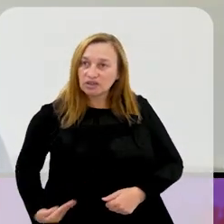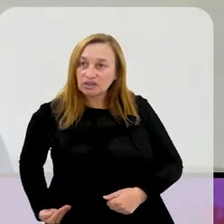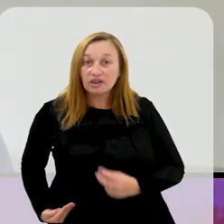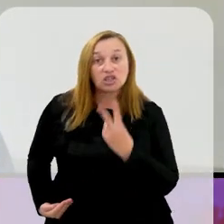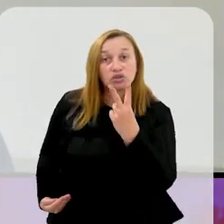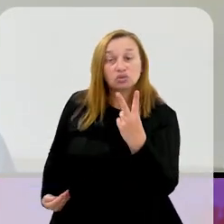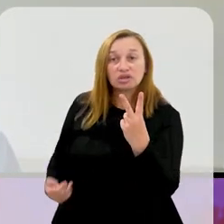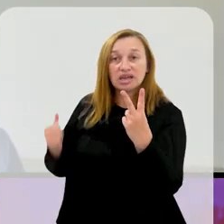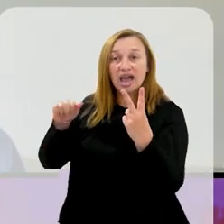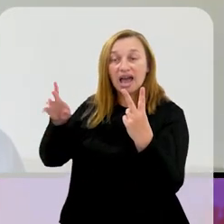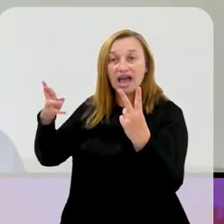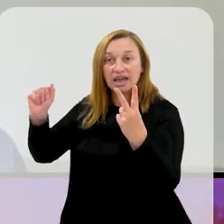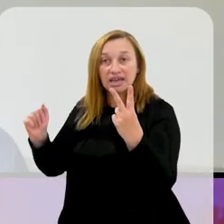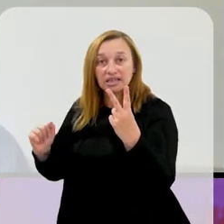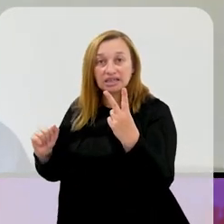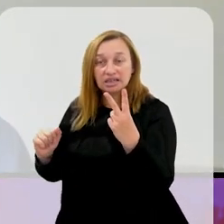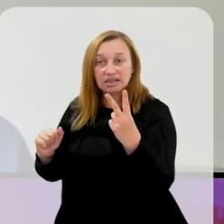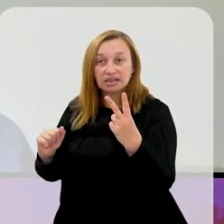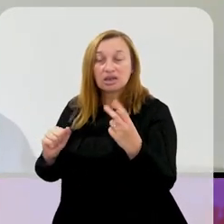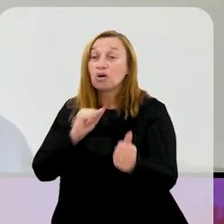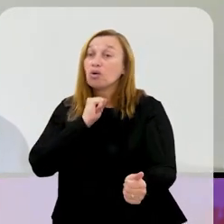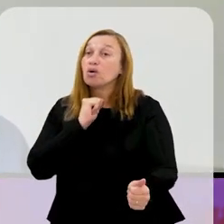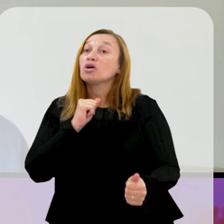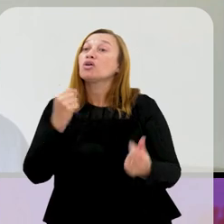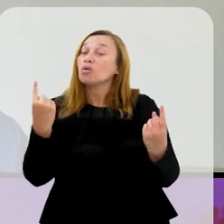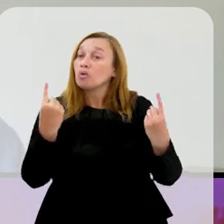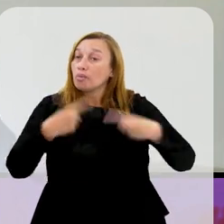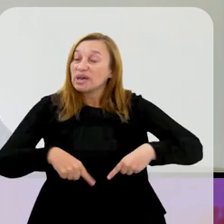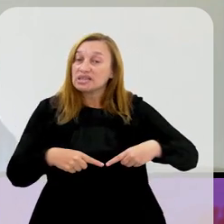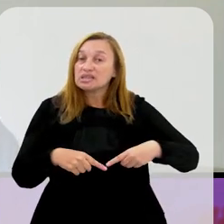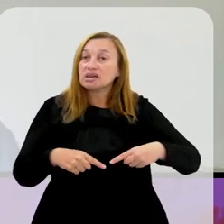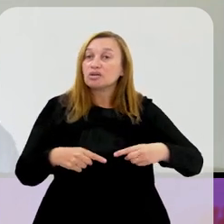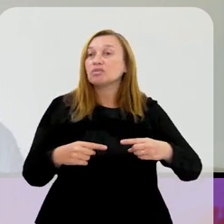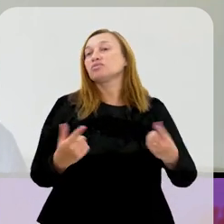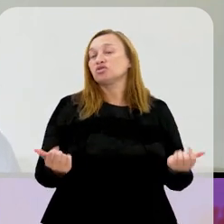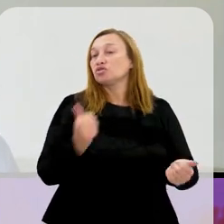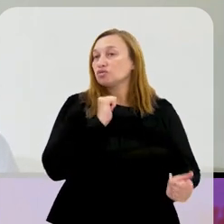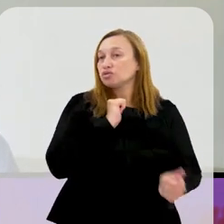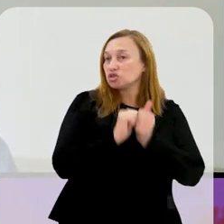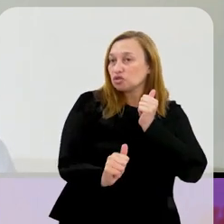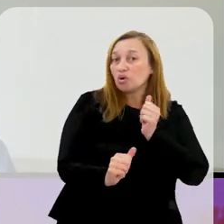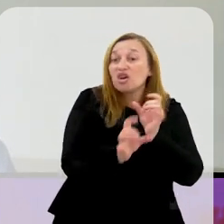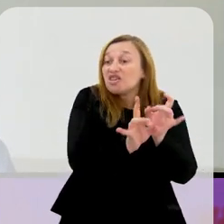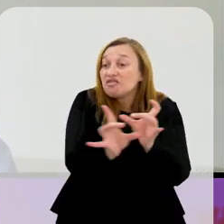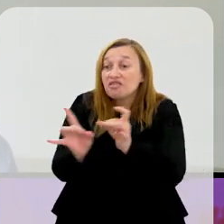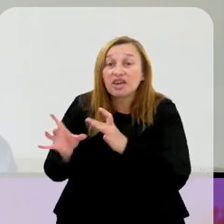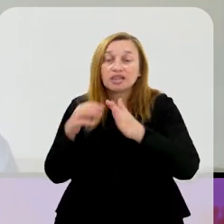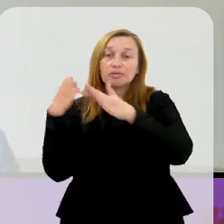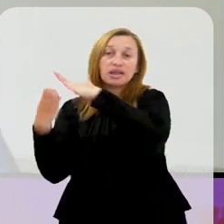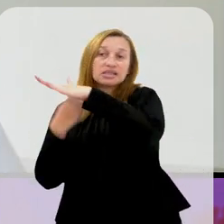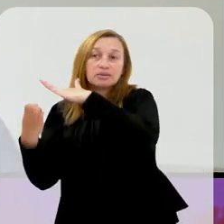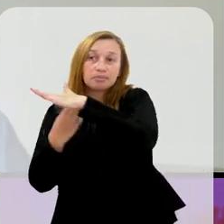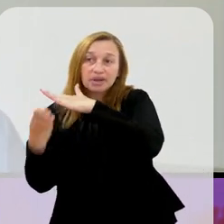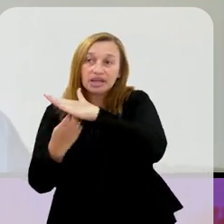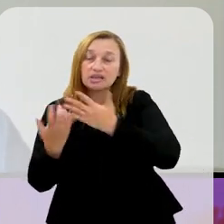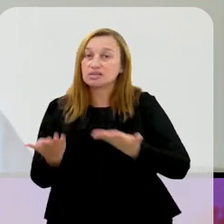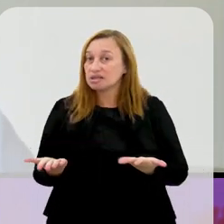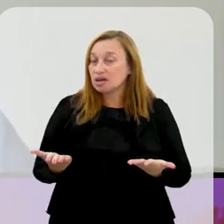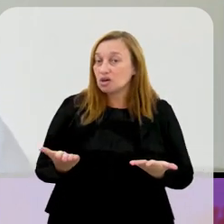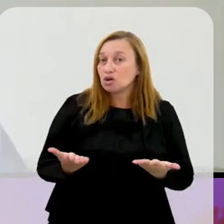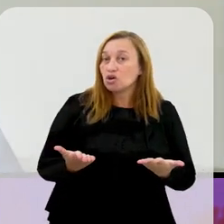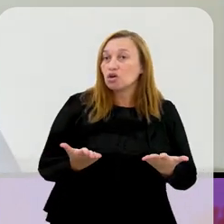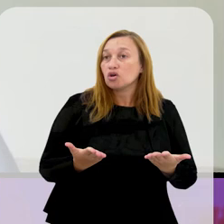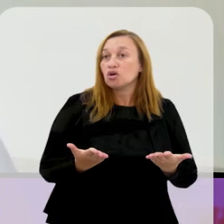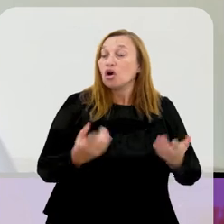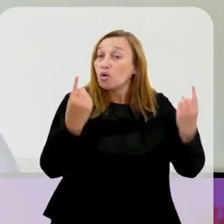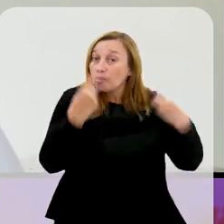governador. você faz duas arenas para fazer todos os jogos e vende isso com antecedência. Vende para empresas, vende para...